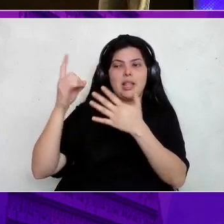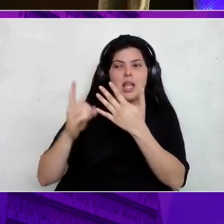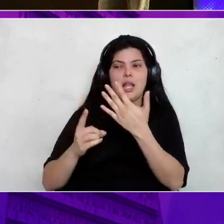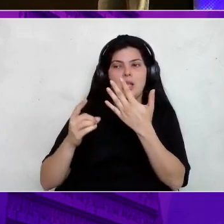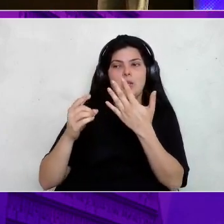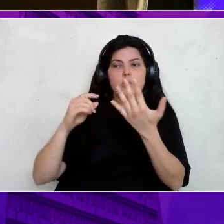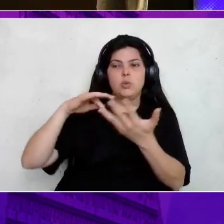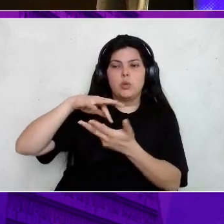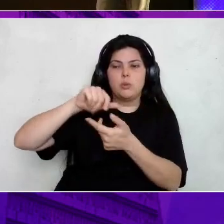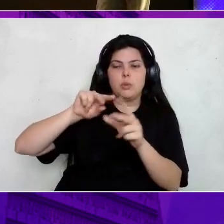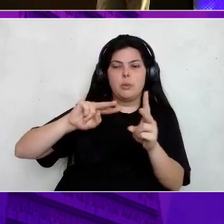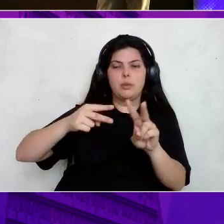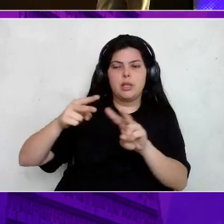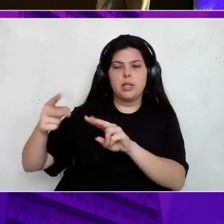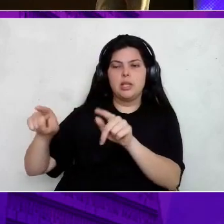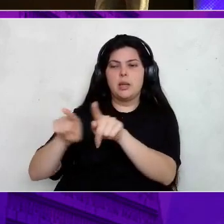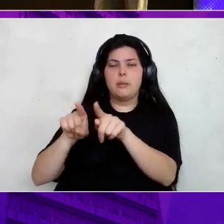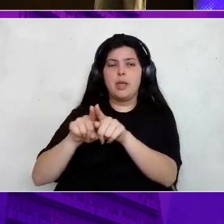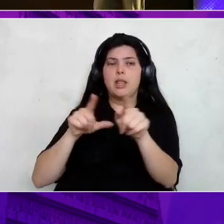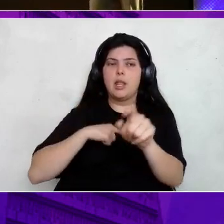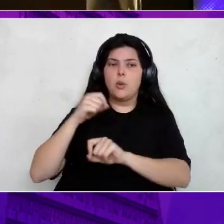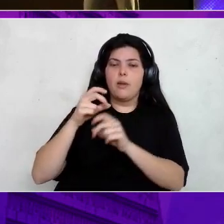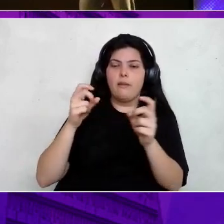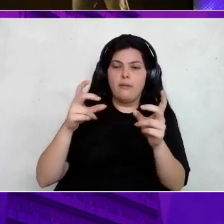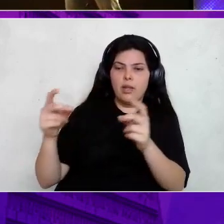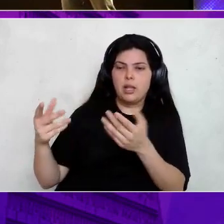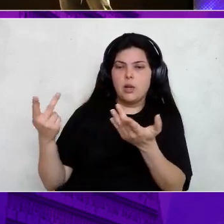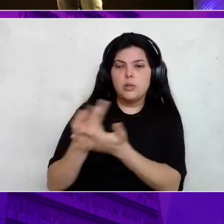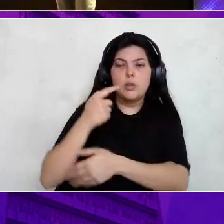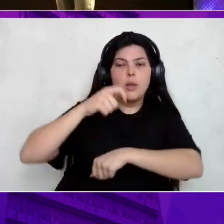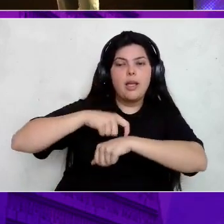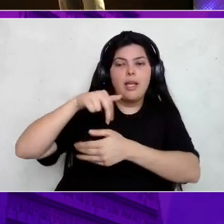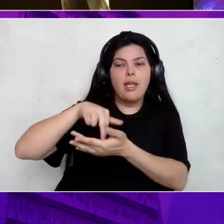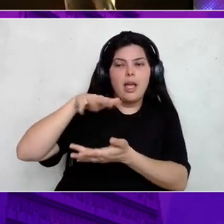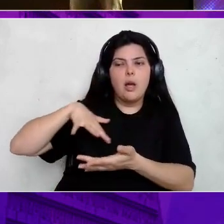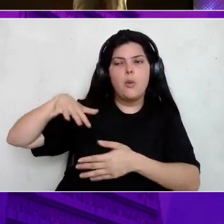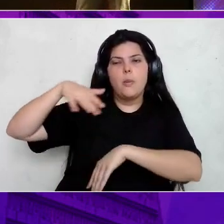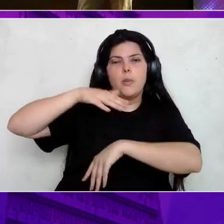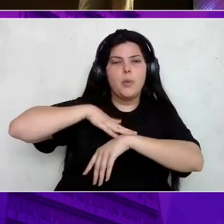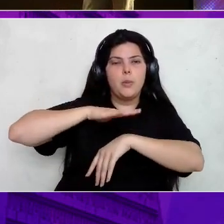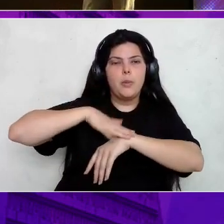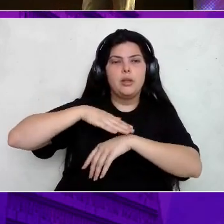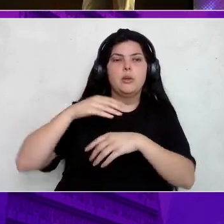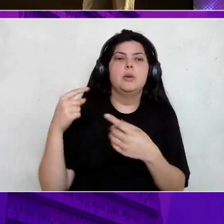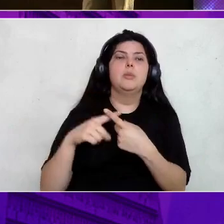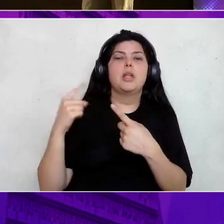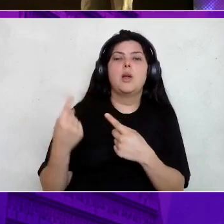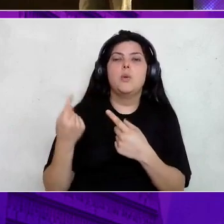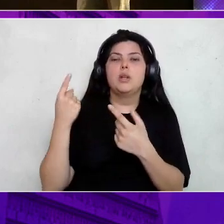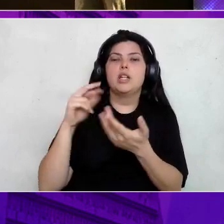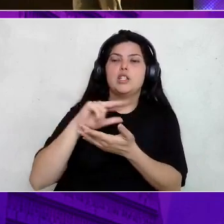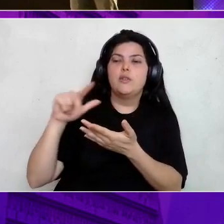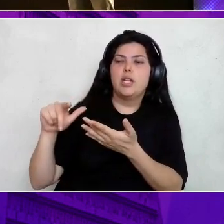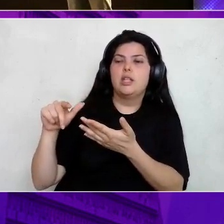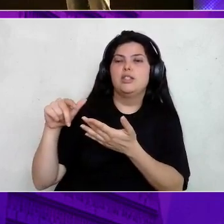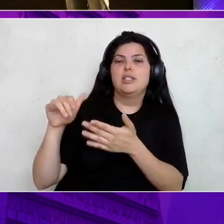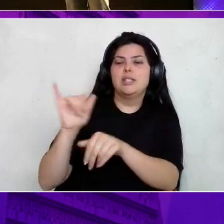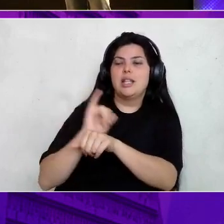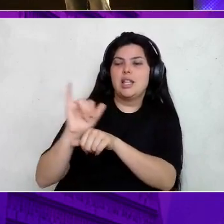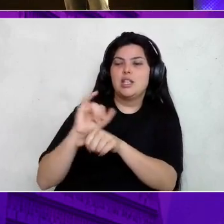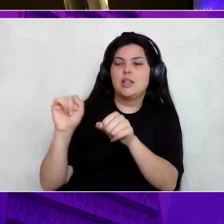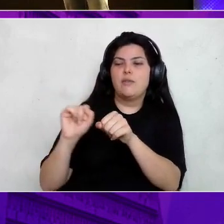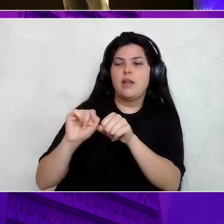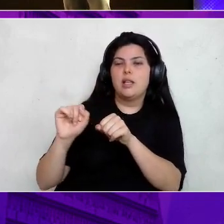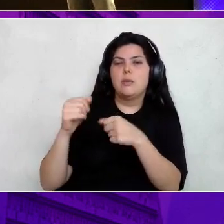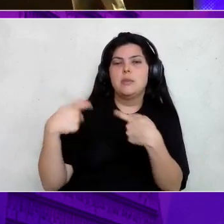também. Então, eu tenho acesso às vendas que estão acontecendo naquele momento. Por quê? É uma plataforma única com diferentes motores. Eu não preciso fazer ETL, né? Não